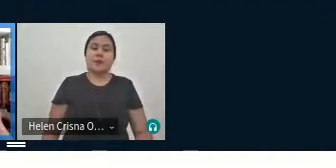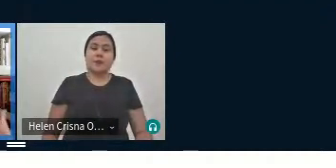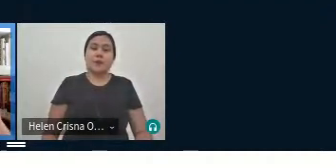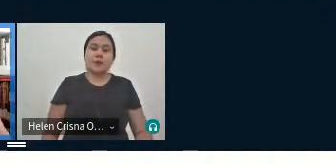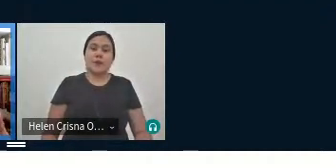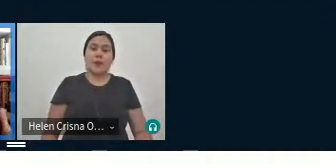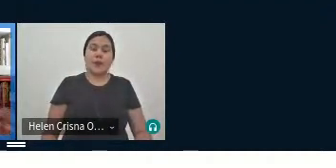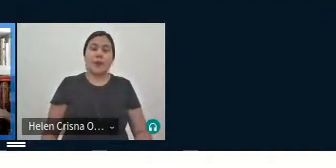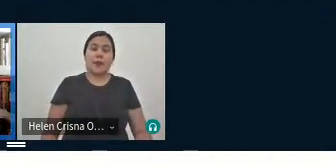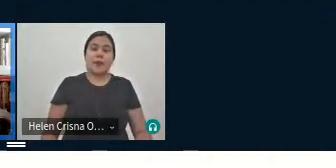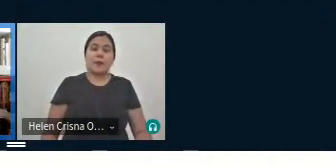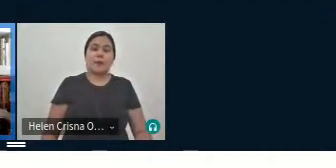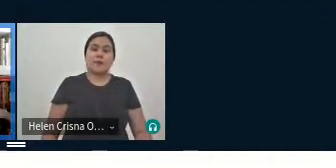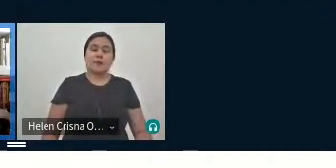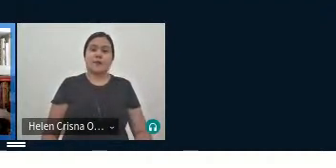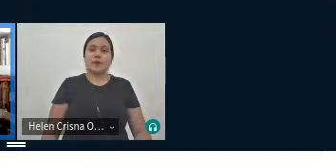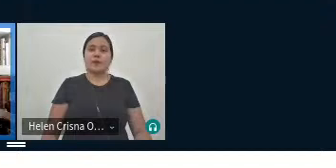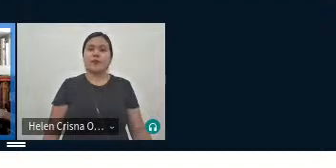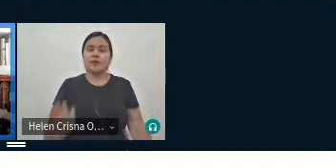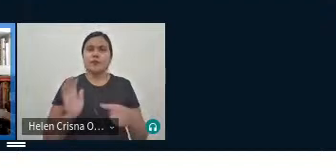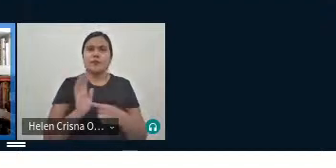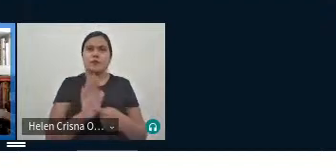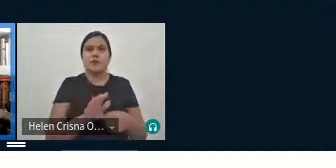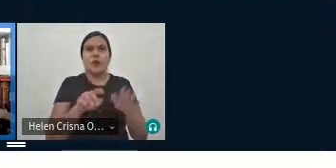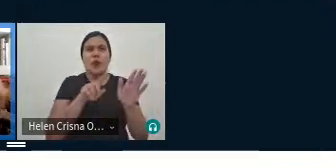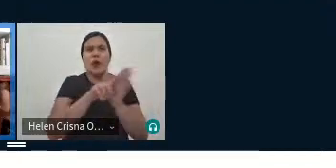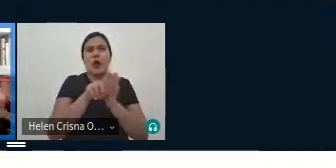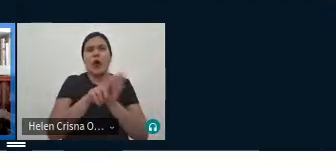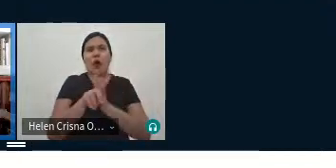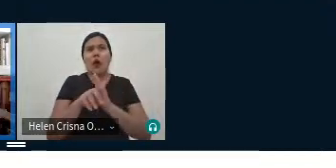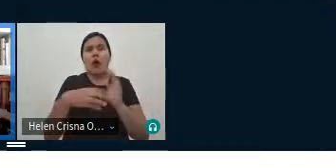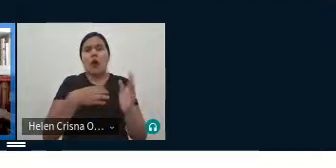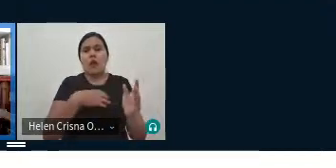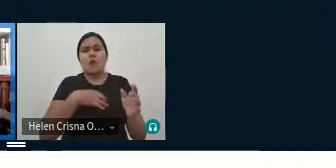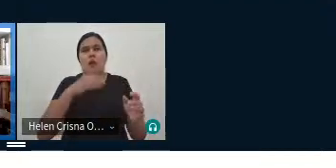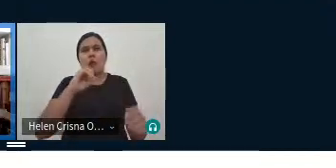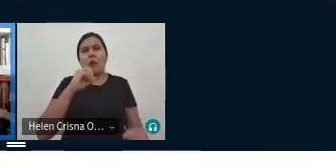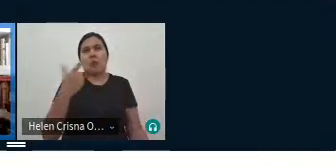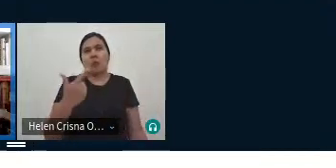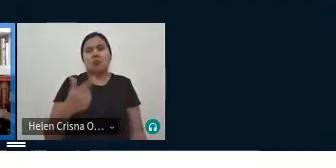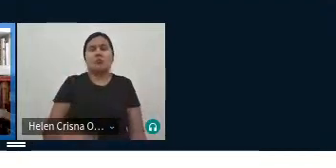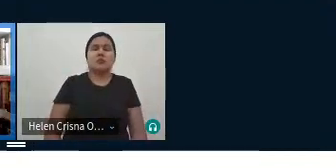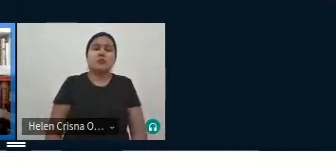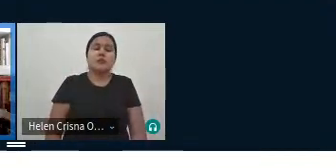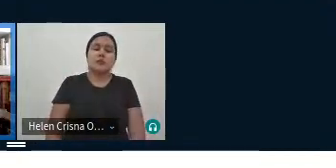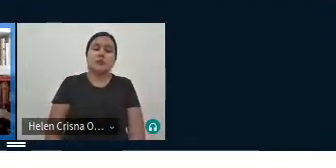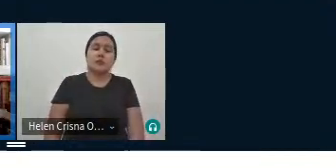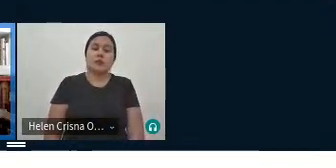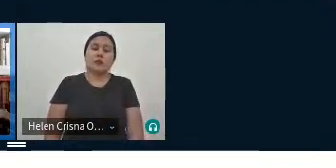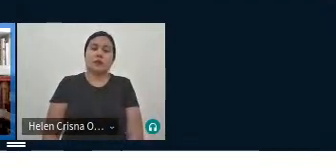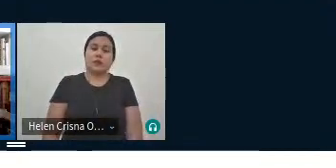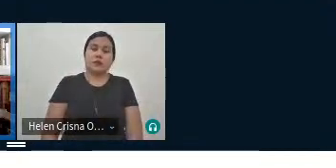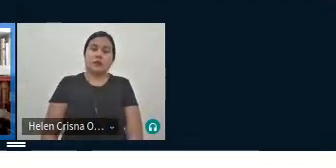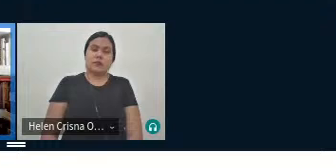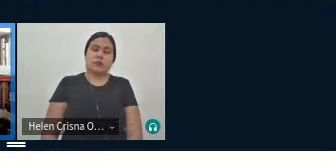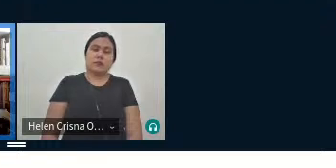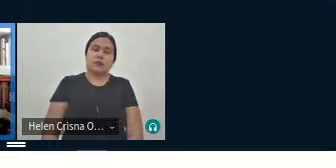atravessadas né por essas questões aí de alguma forma ou de outra né assim